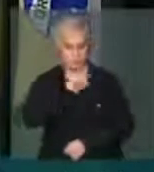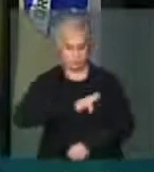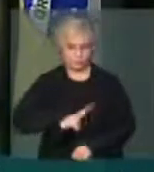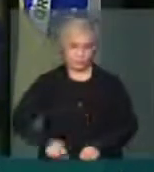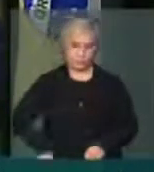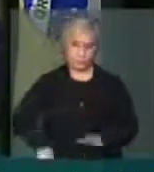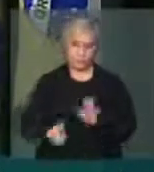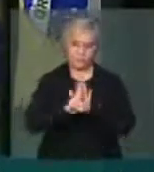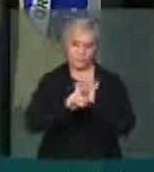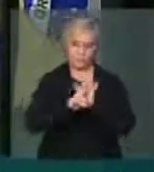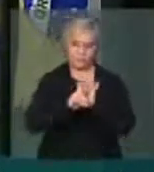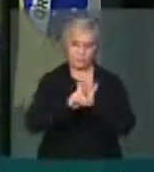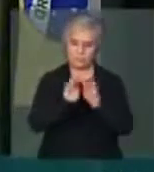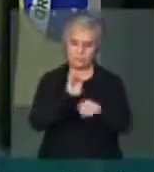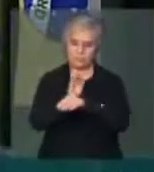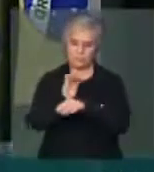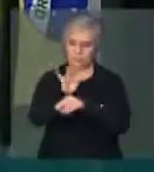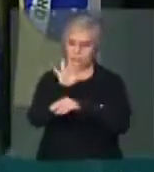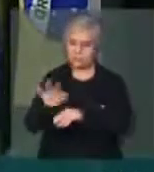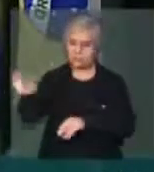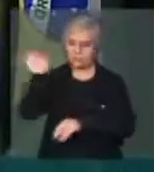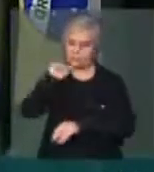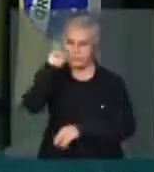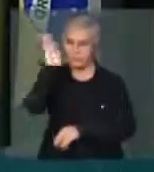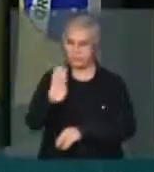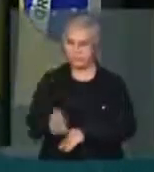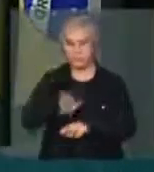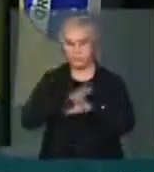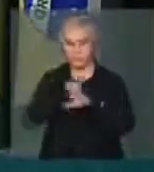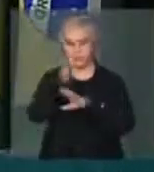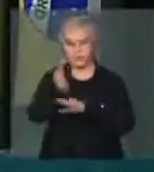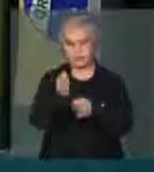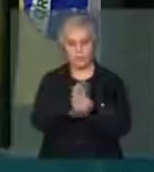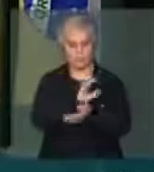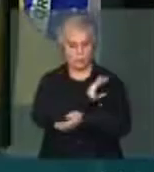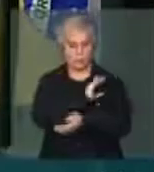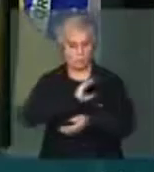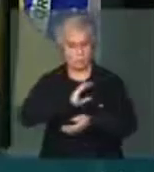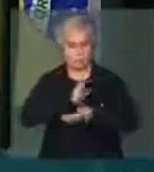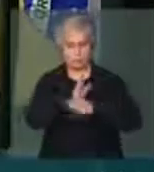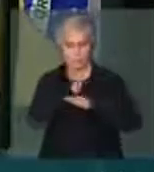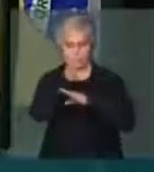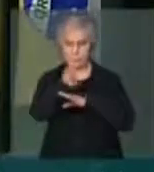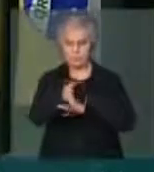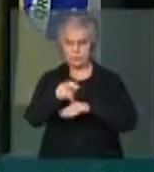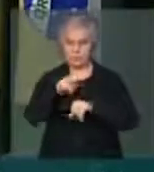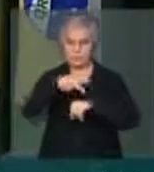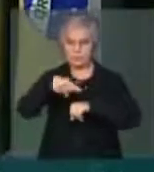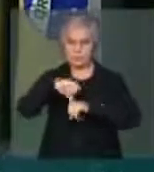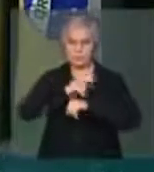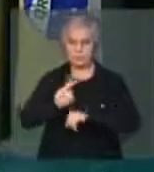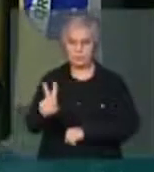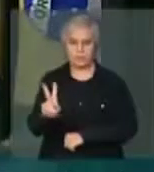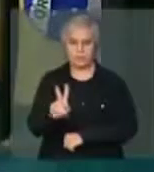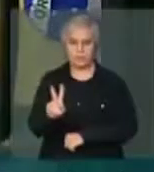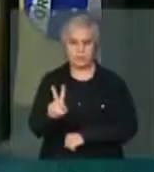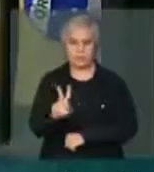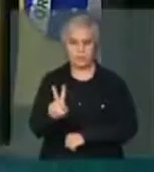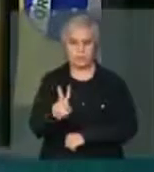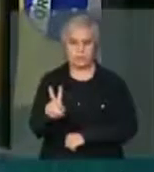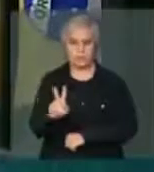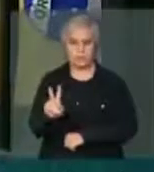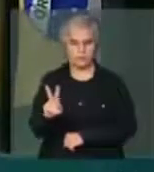estados federados brasileiros, vão em uma comissão à Venezuela. E tem